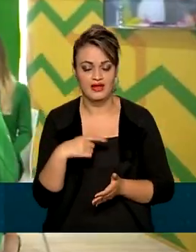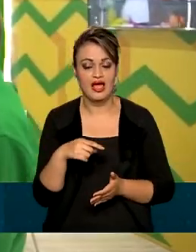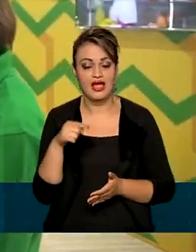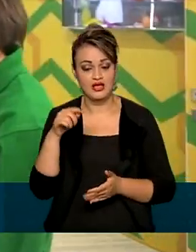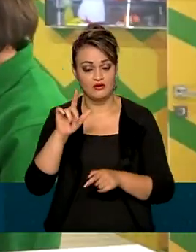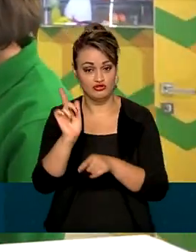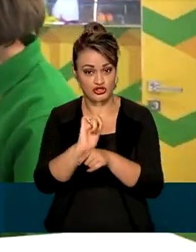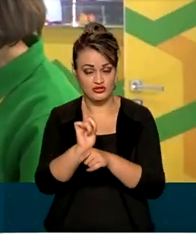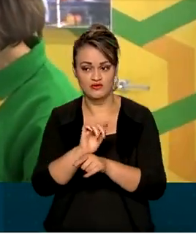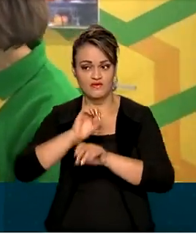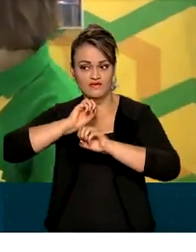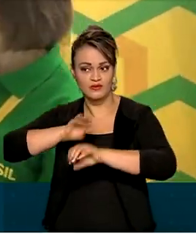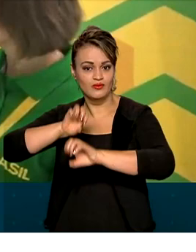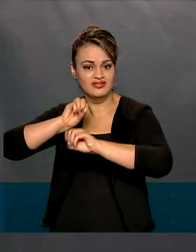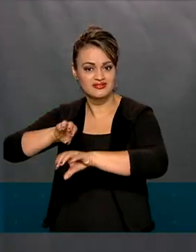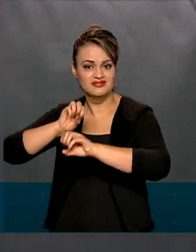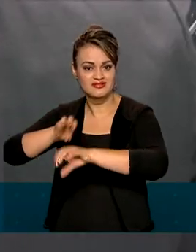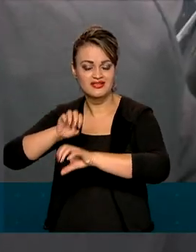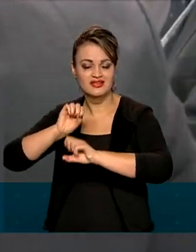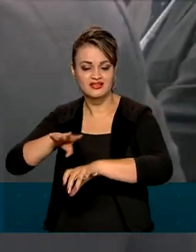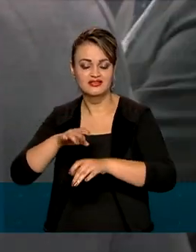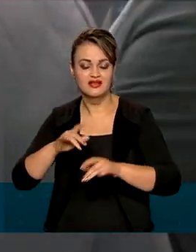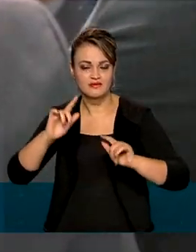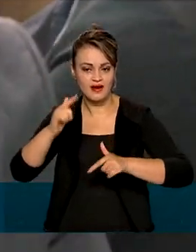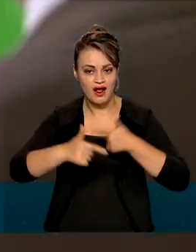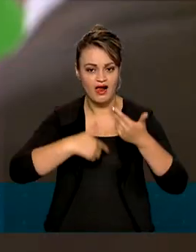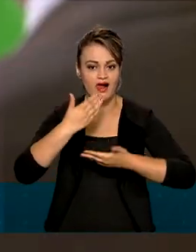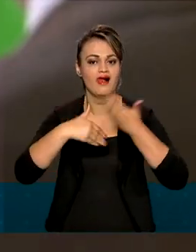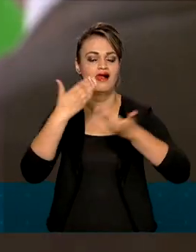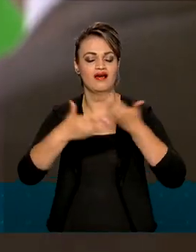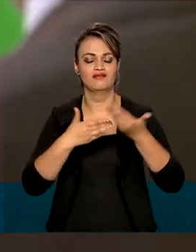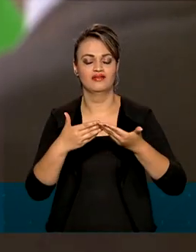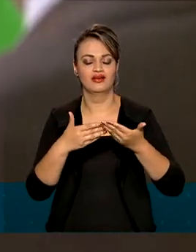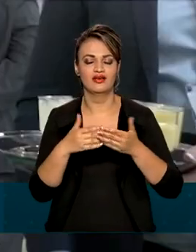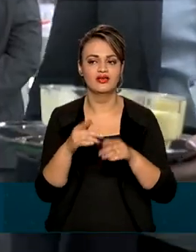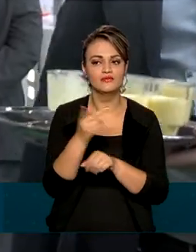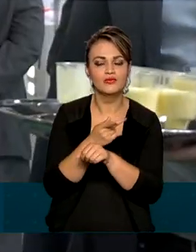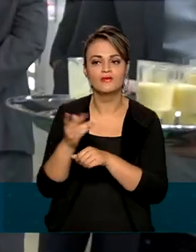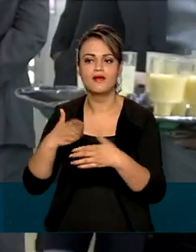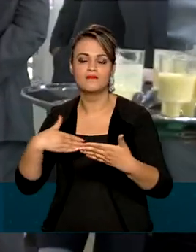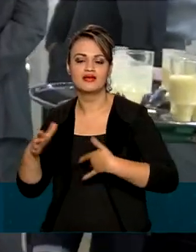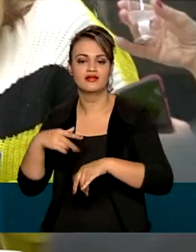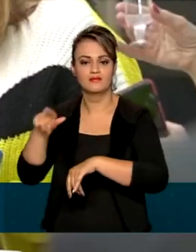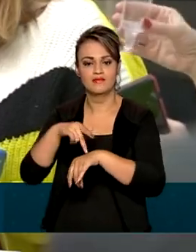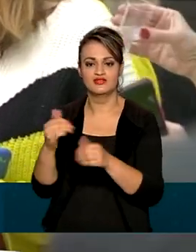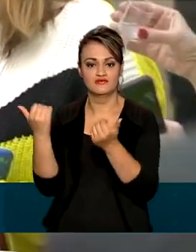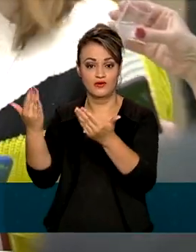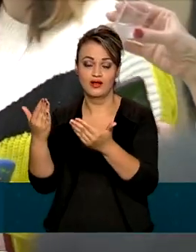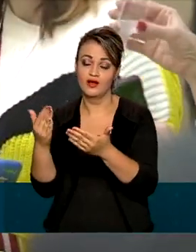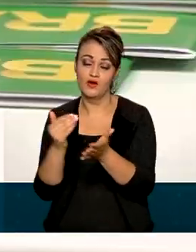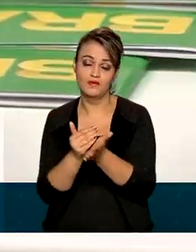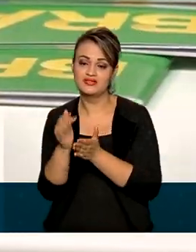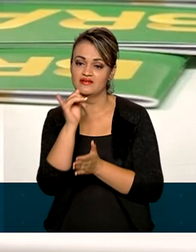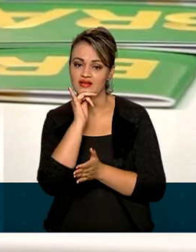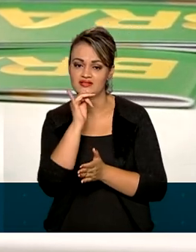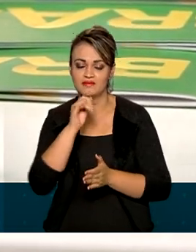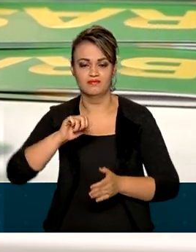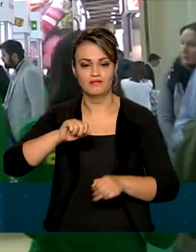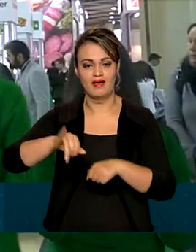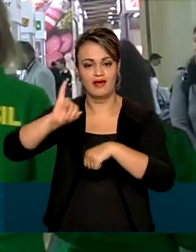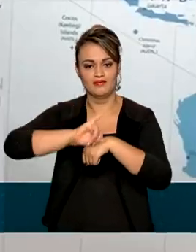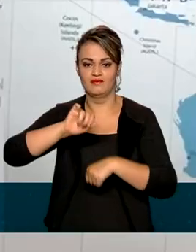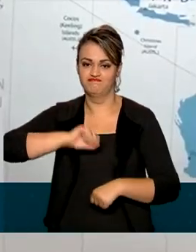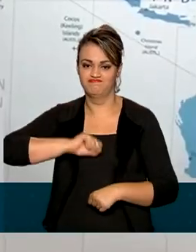serão capacitados para alavancar o negócio no Brasil e buscar mercado no exterior. A começar por Lisboa,